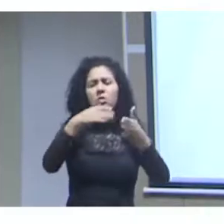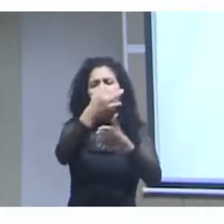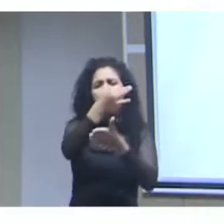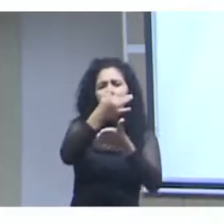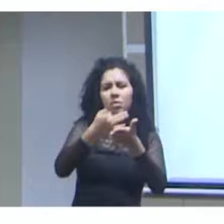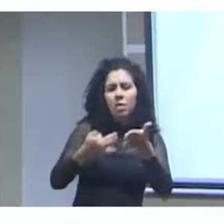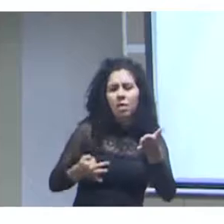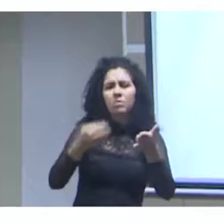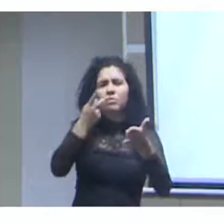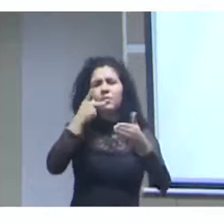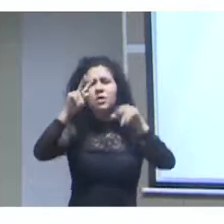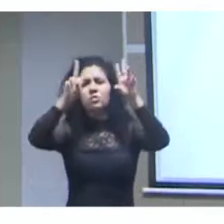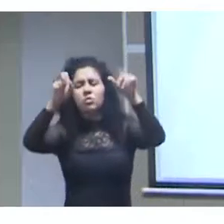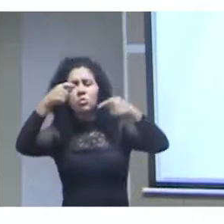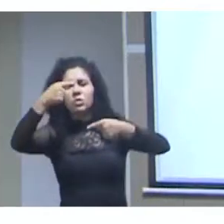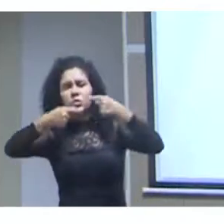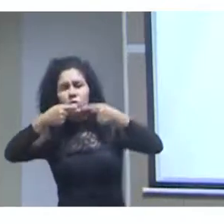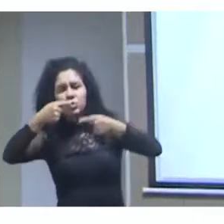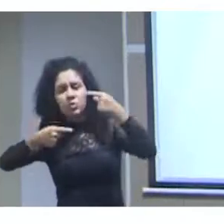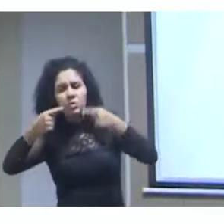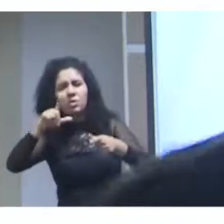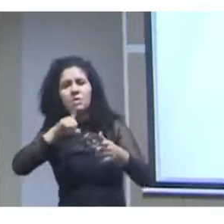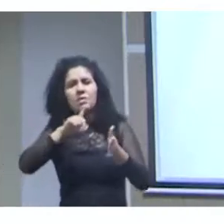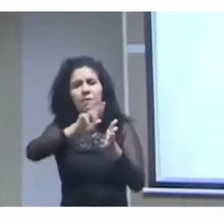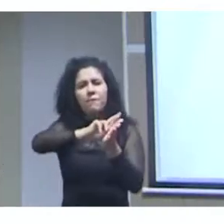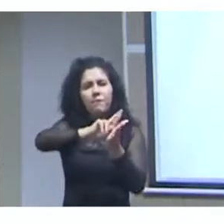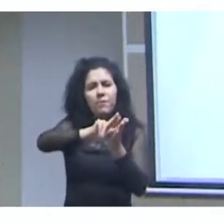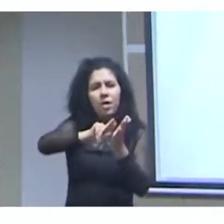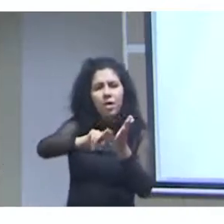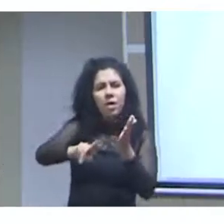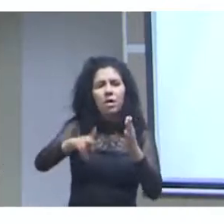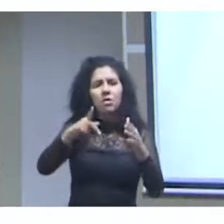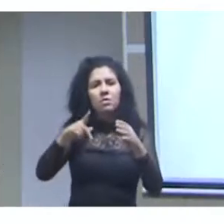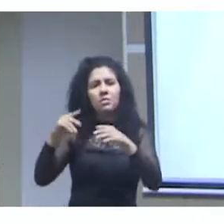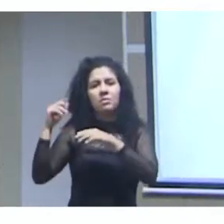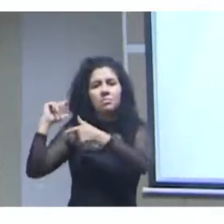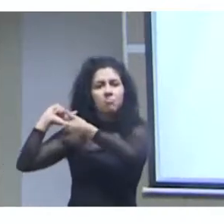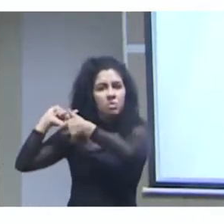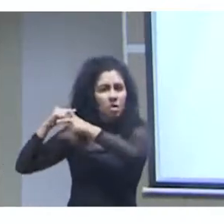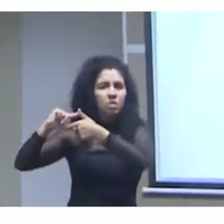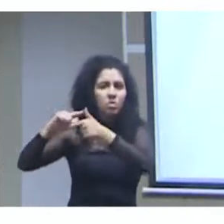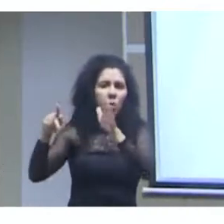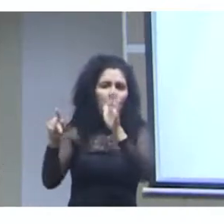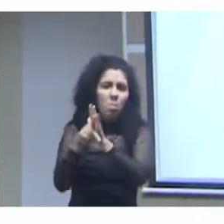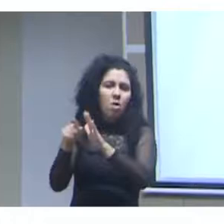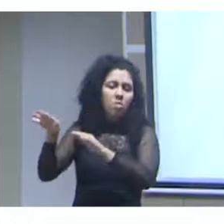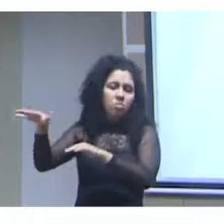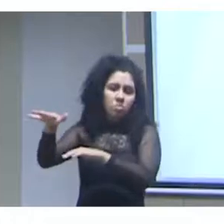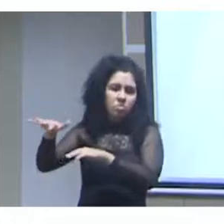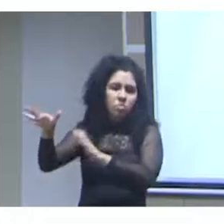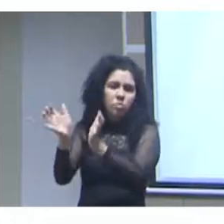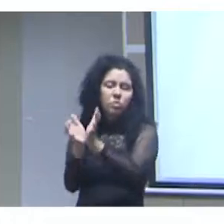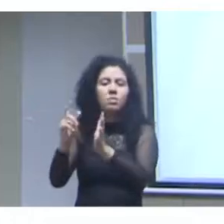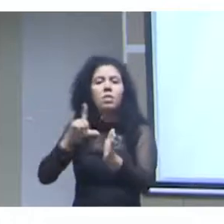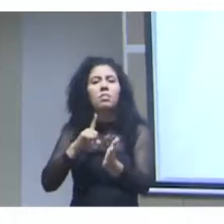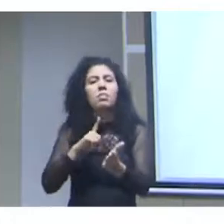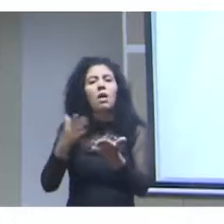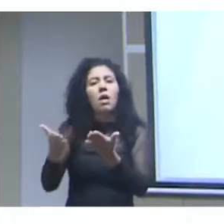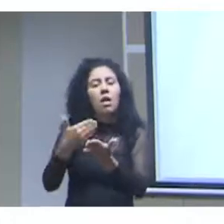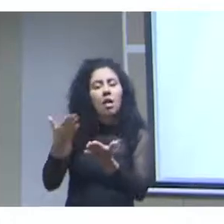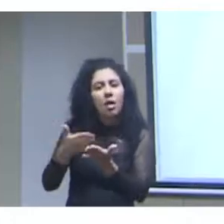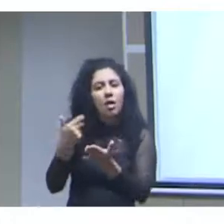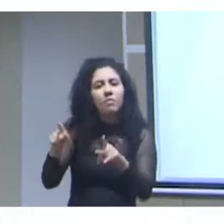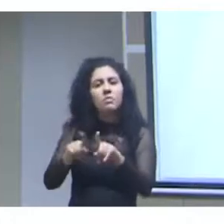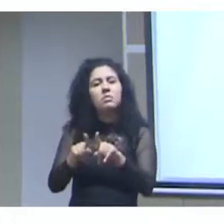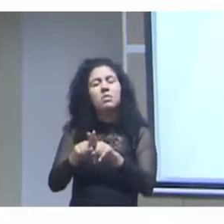série de publicações tradicional mais tradicional do IPEA livros a revista planejamento de